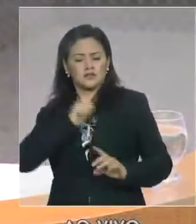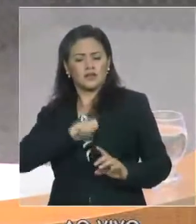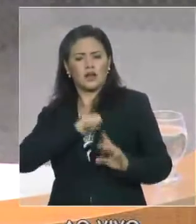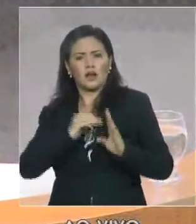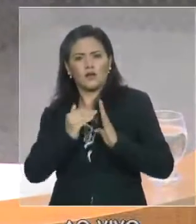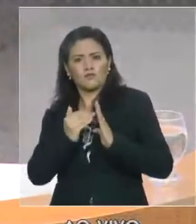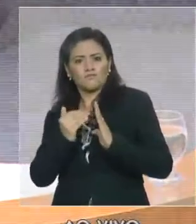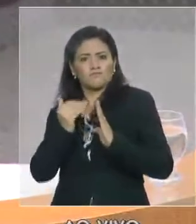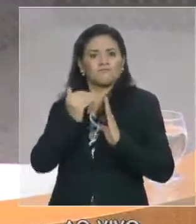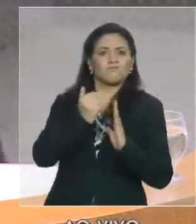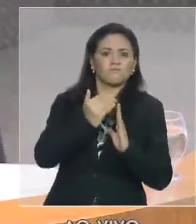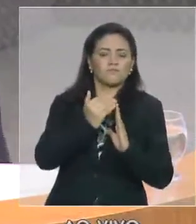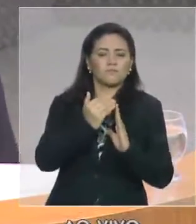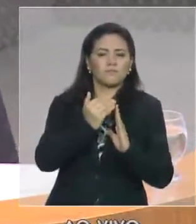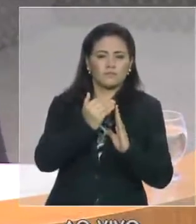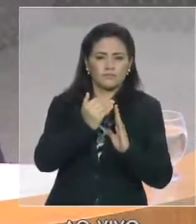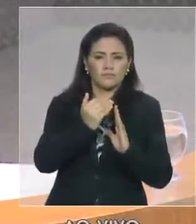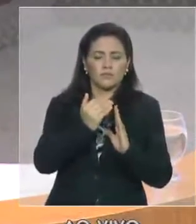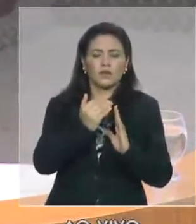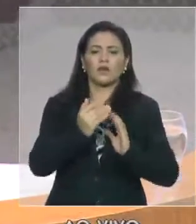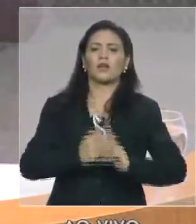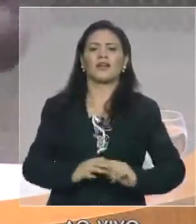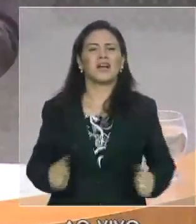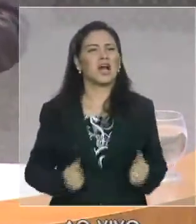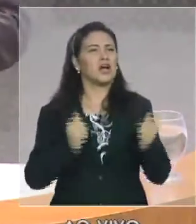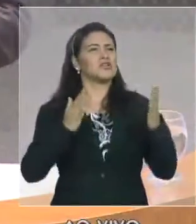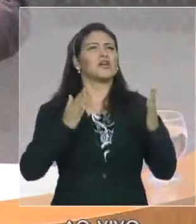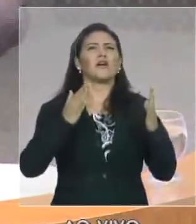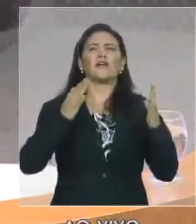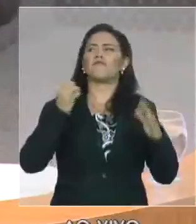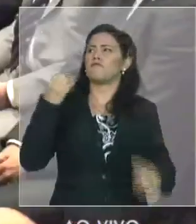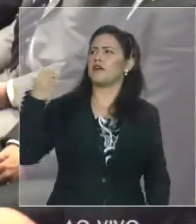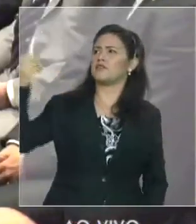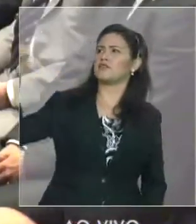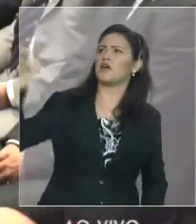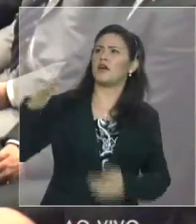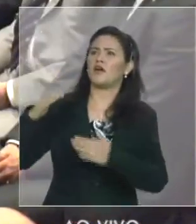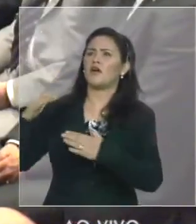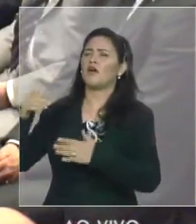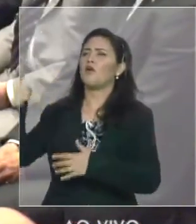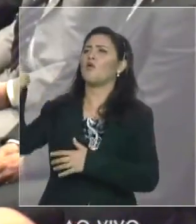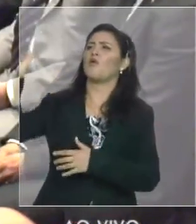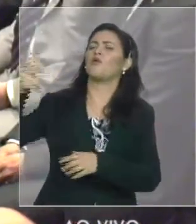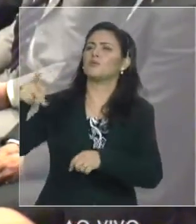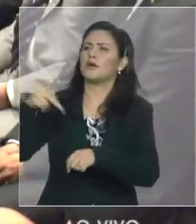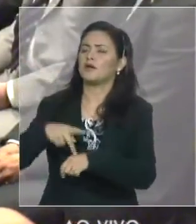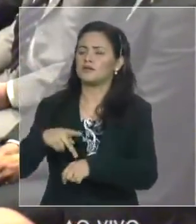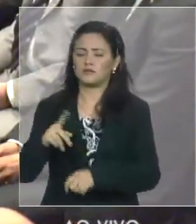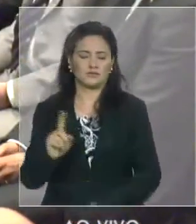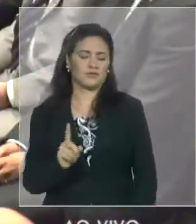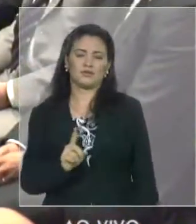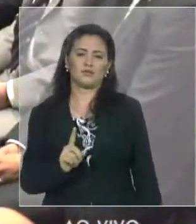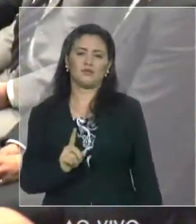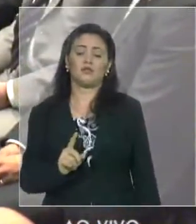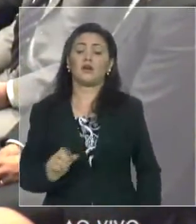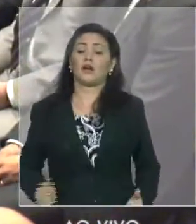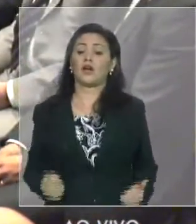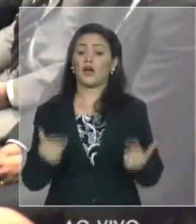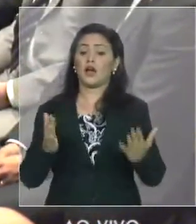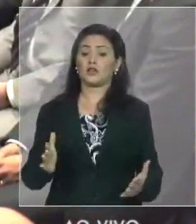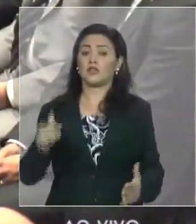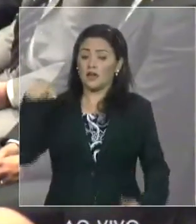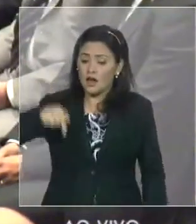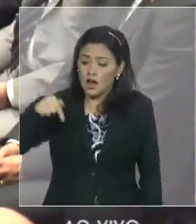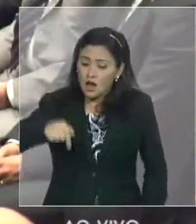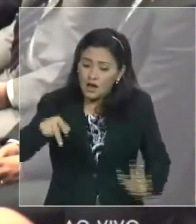Paris. Ele vai gastar no comércio da sua cidade. E por isso nós adotamos um caminho ousado, um